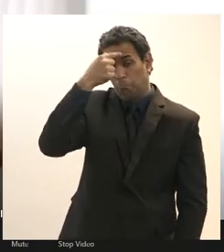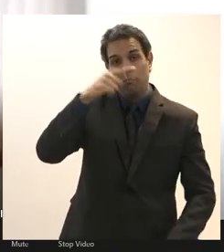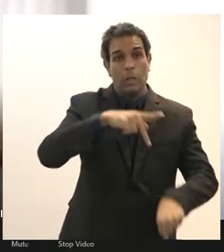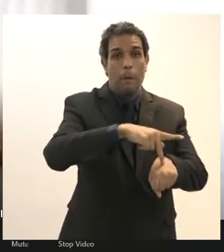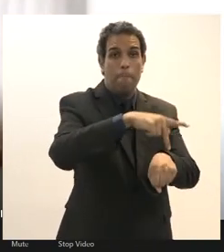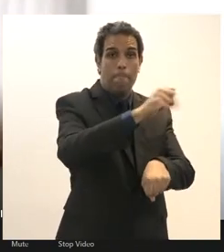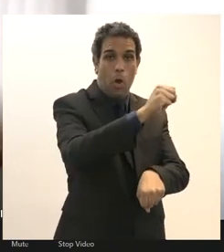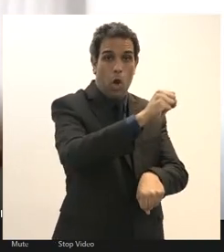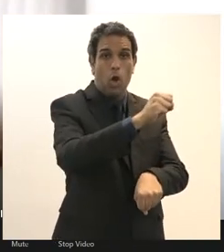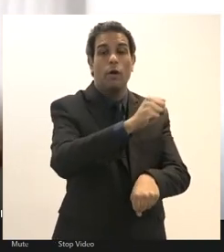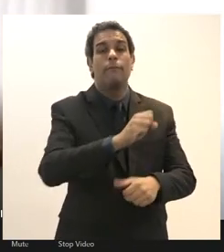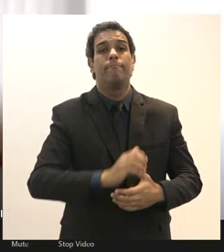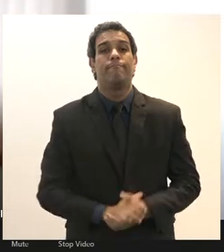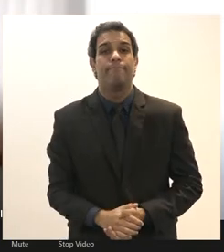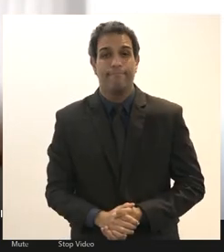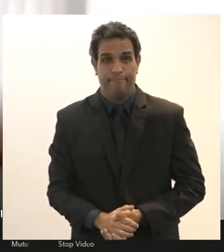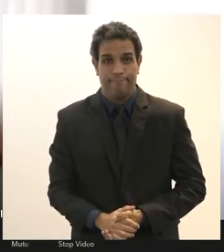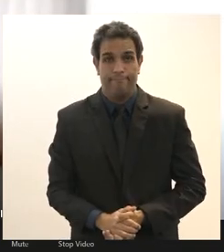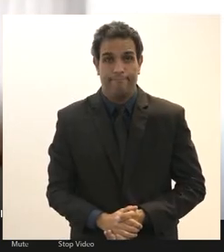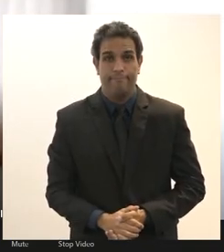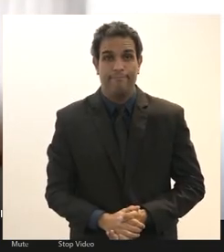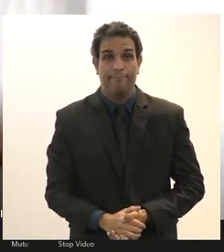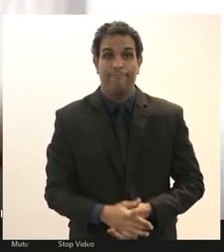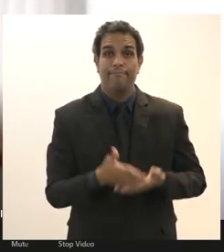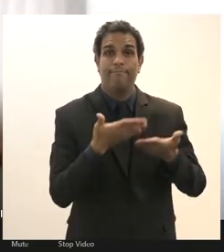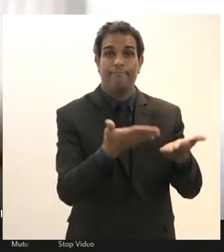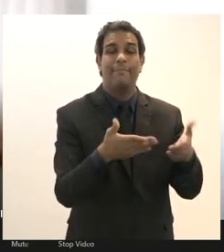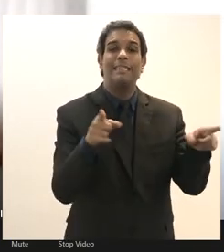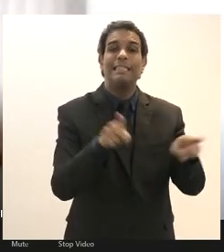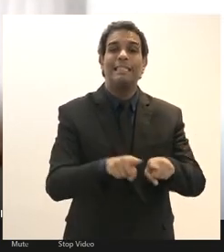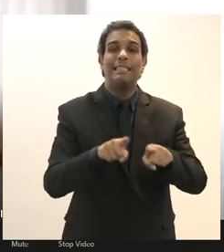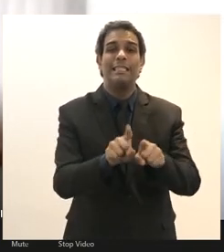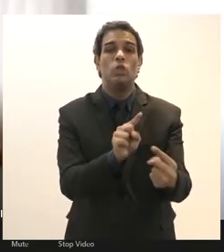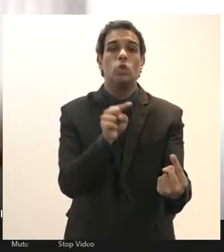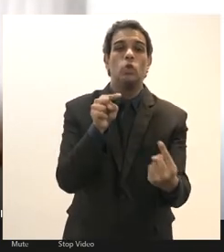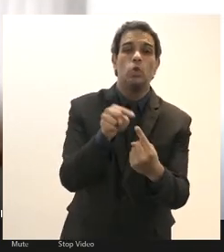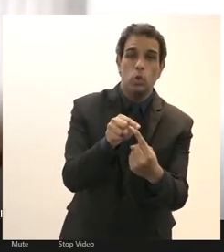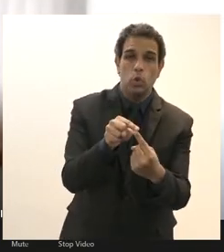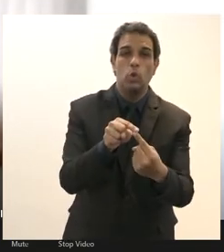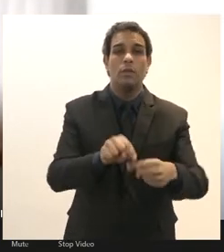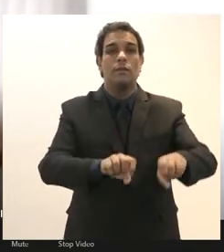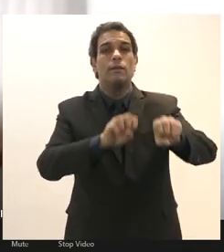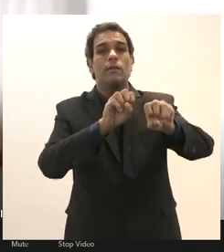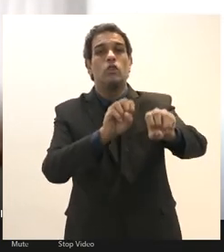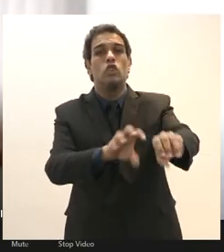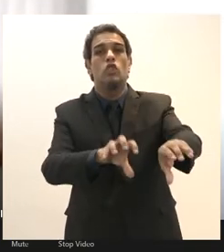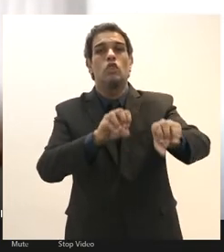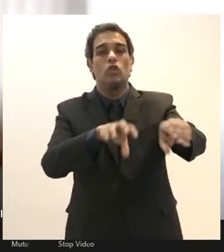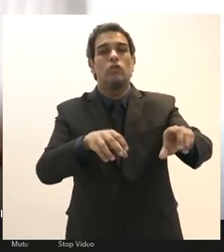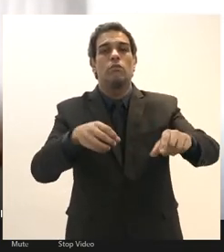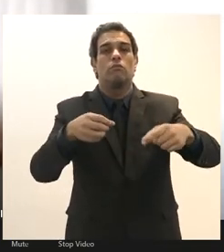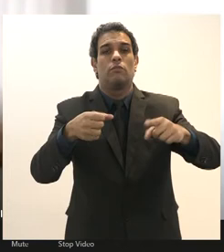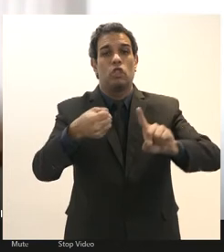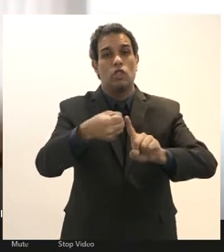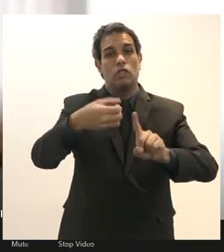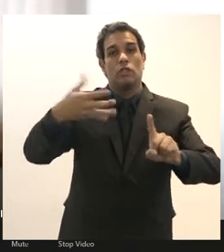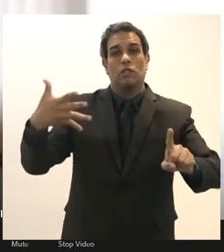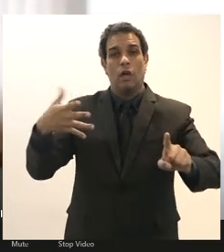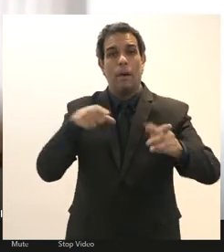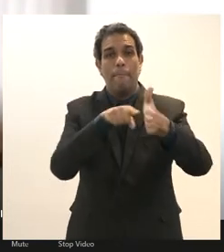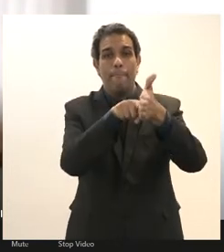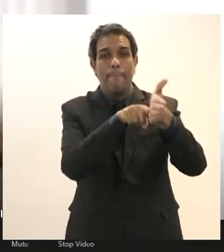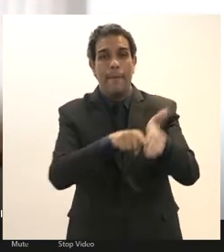-graduação lato senso e estrito senso e ele se baseia no tripé ensino extensão e pesquisa